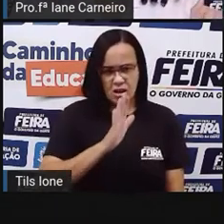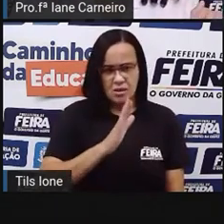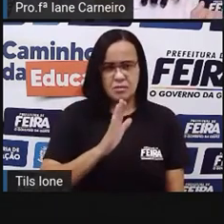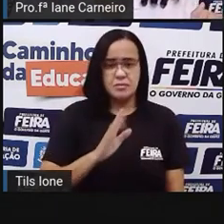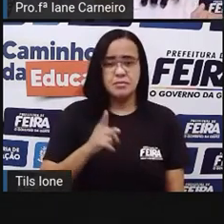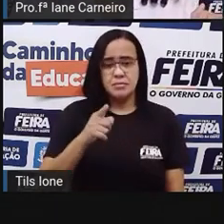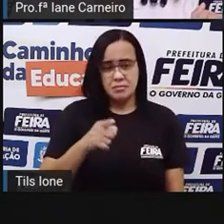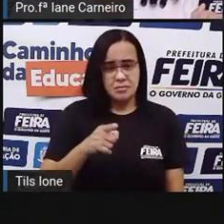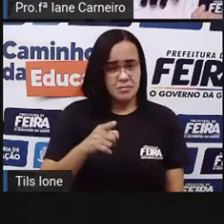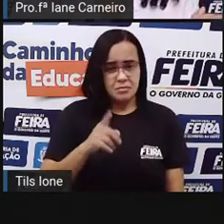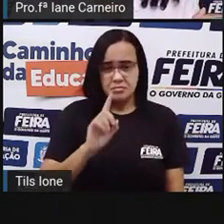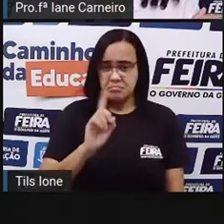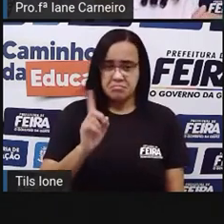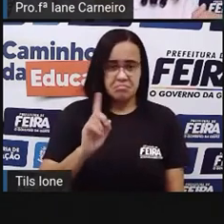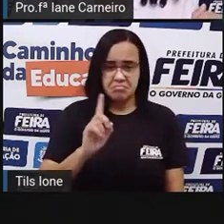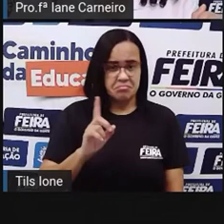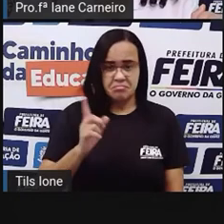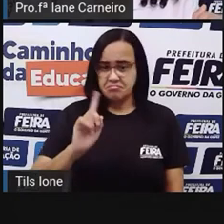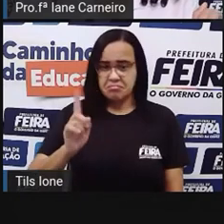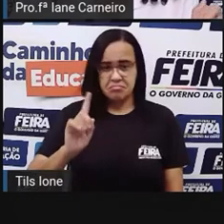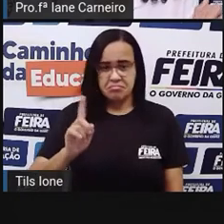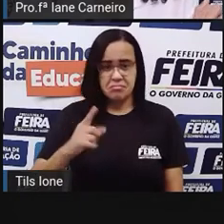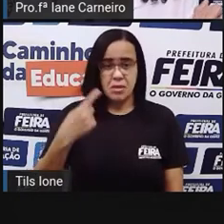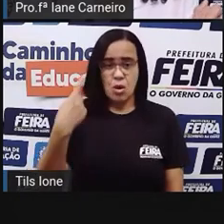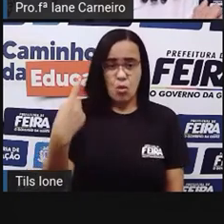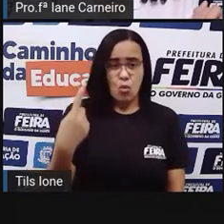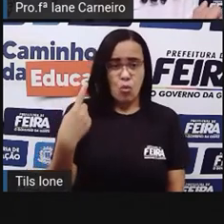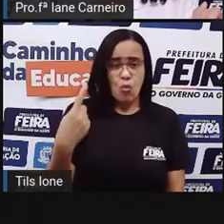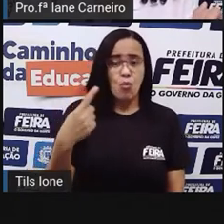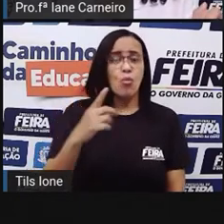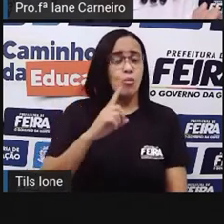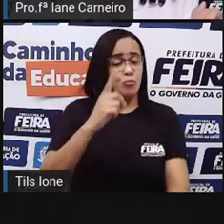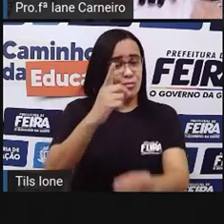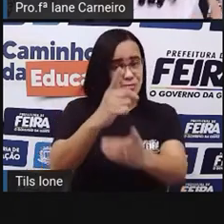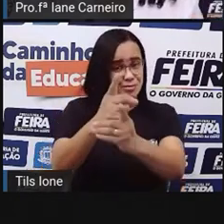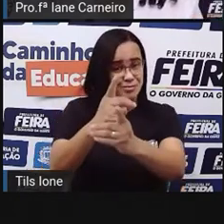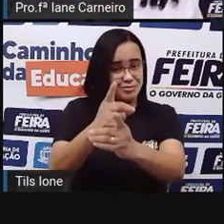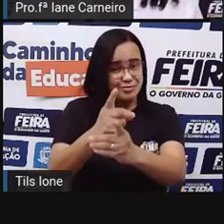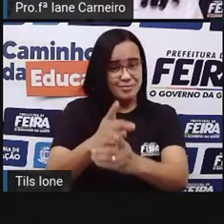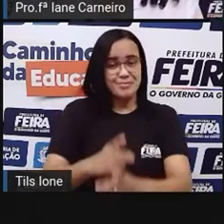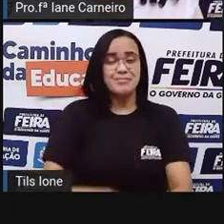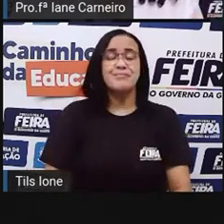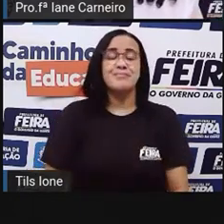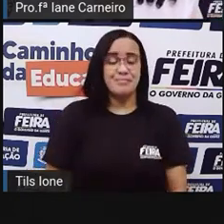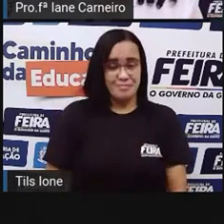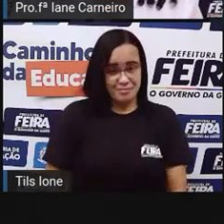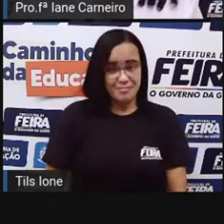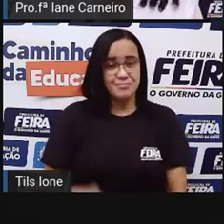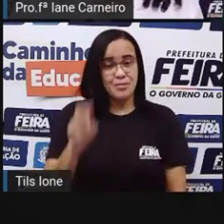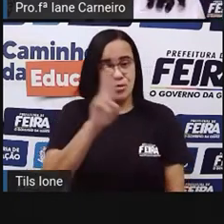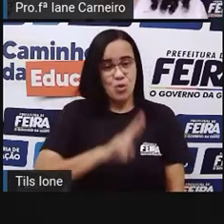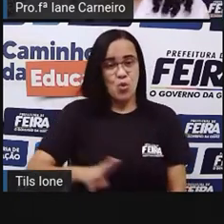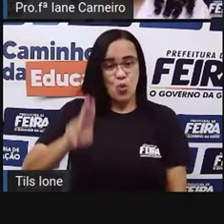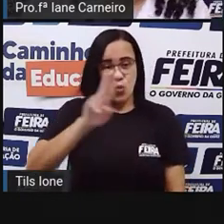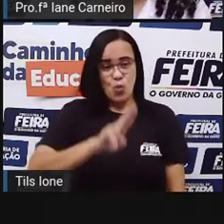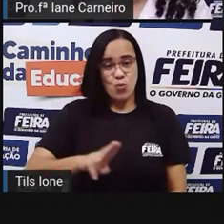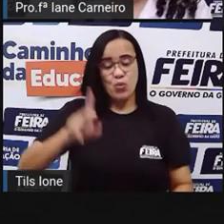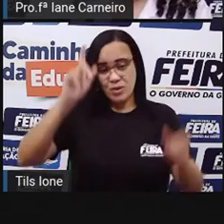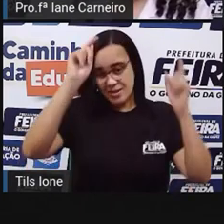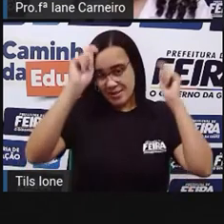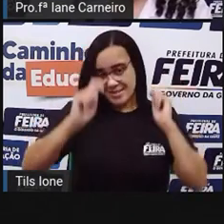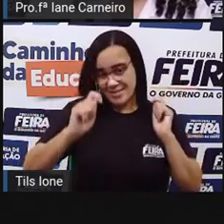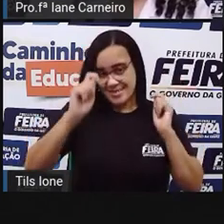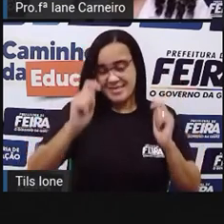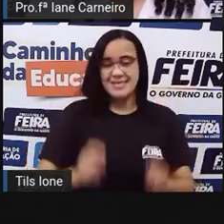Esse está sem boné, sem boné. Olha o único que tem um boné. Então, esse é quem? Cláudio. Vou colocar aqui o nome dele, ó.